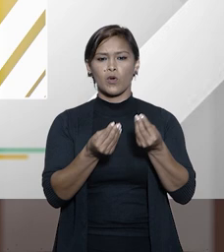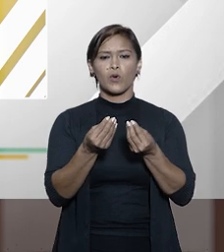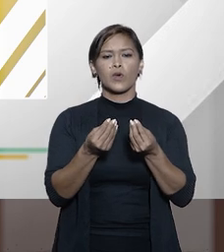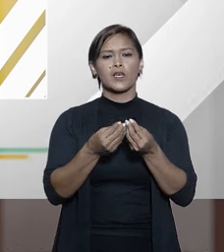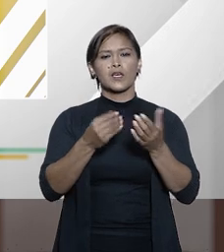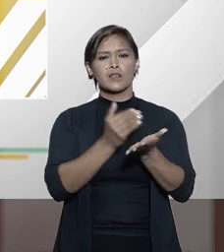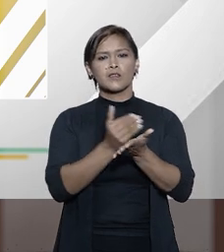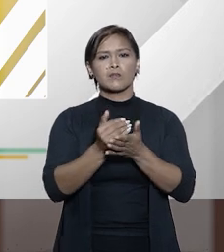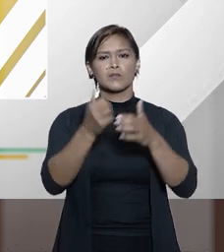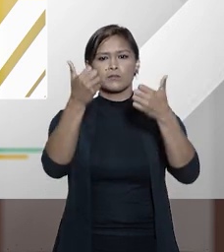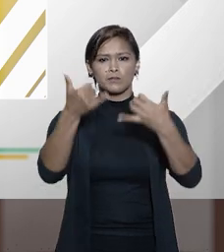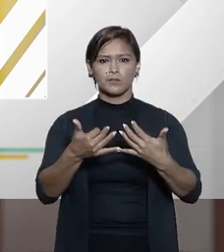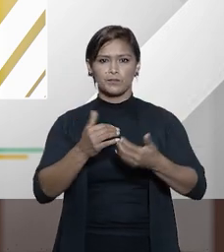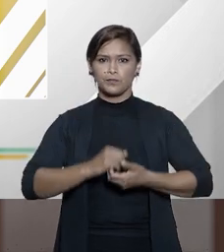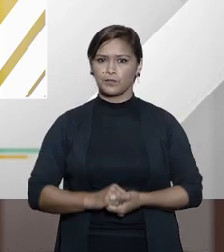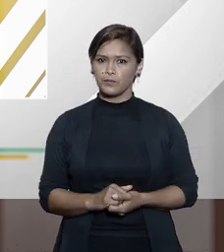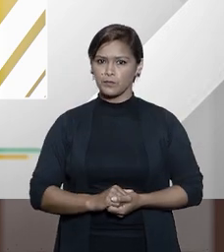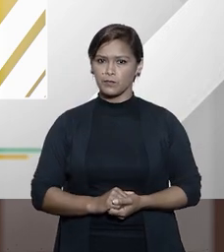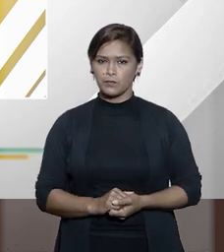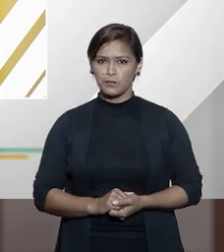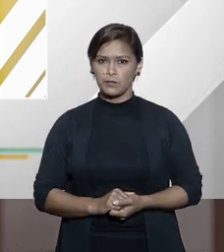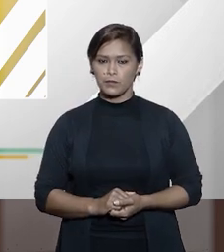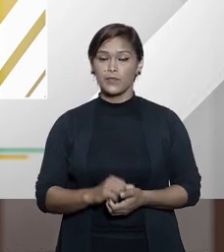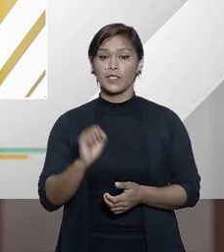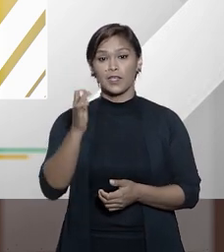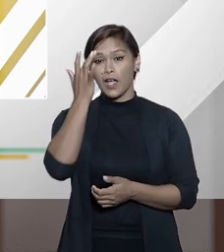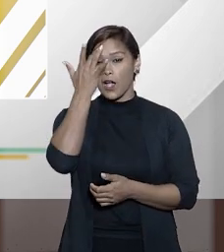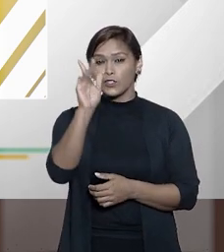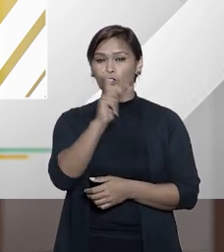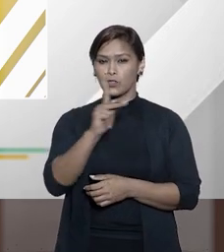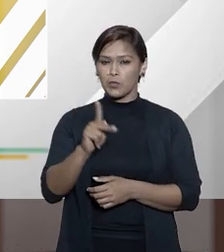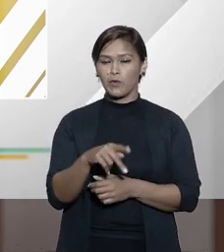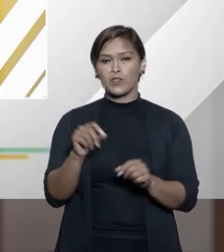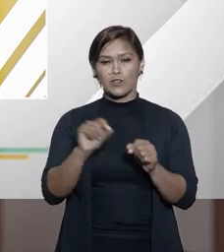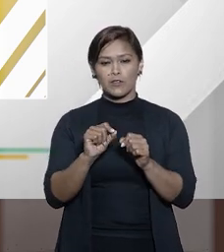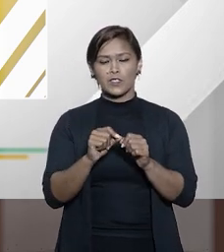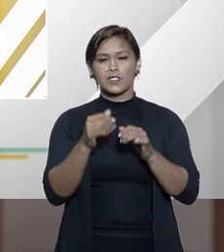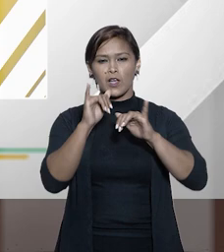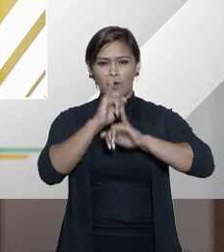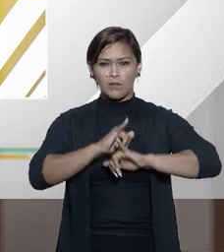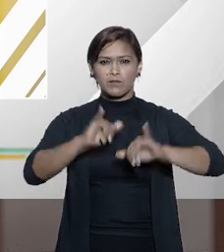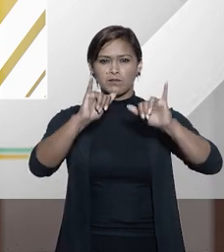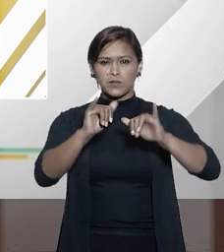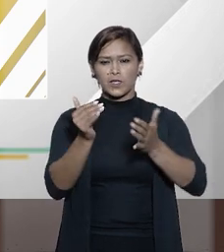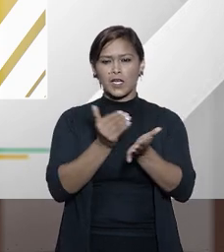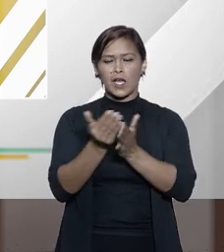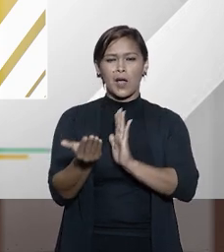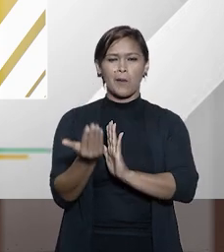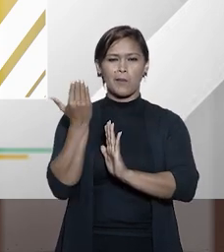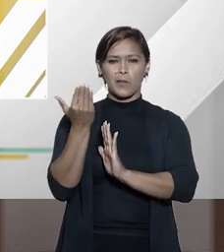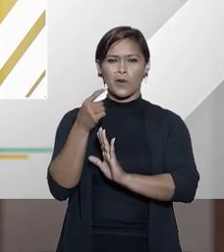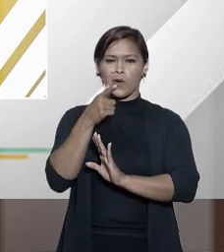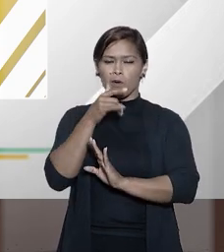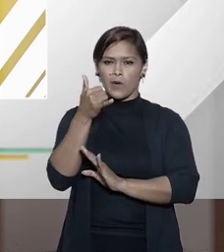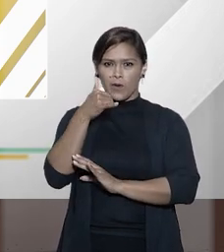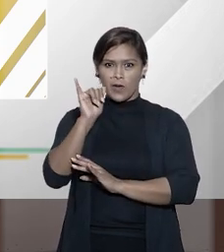se trata esse princípio? Pronto acho que o professor Vladimir fez alguma menção a ele há um pouco